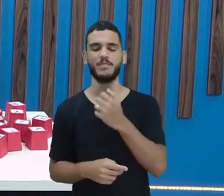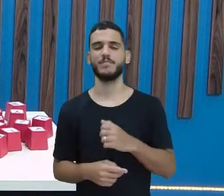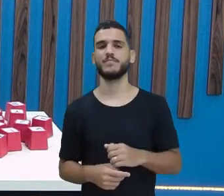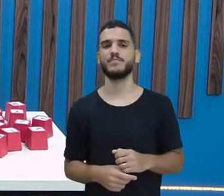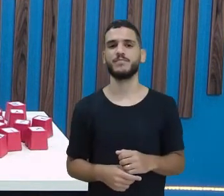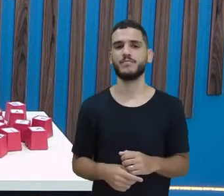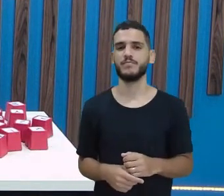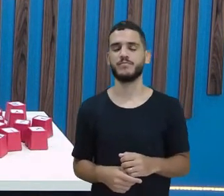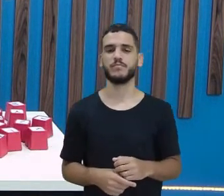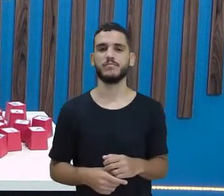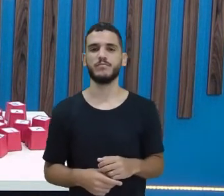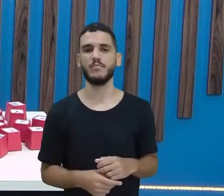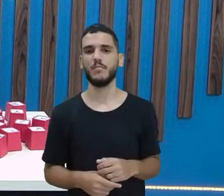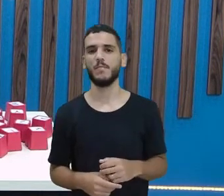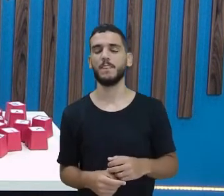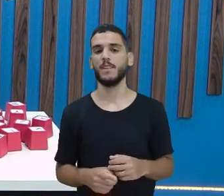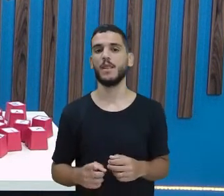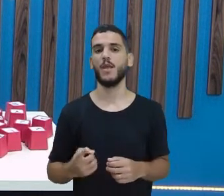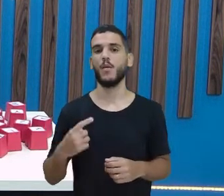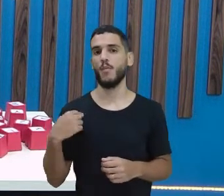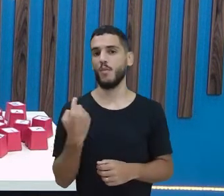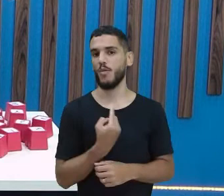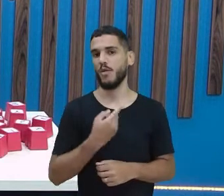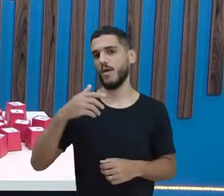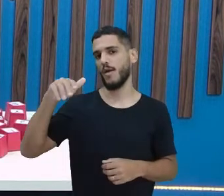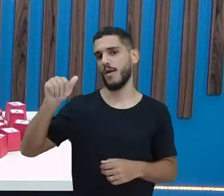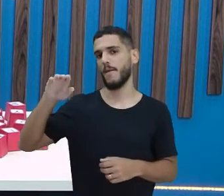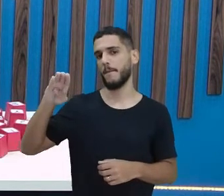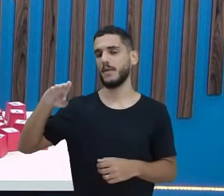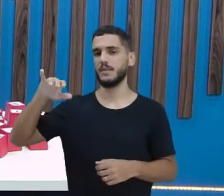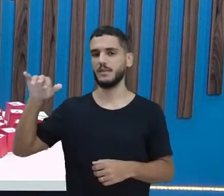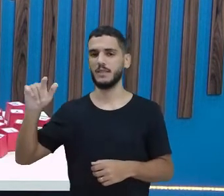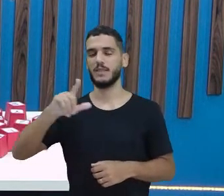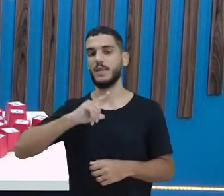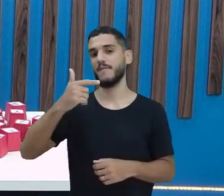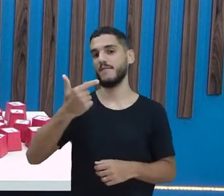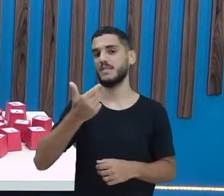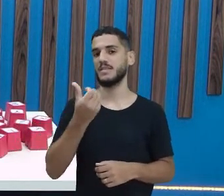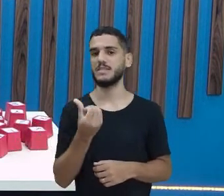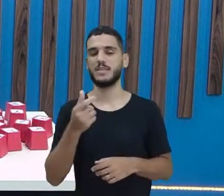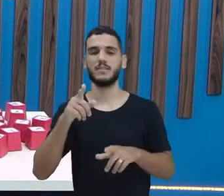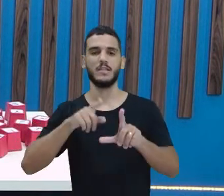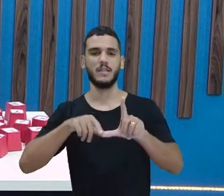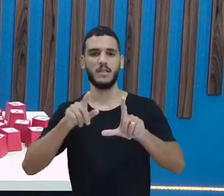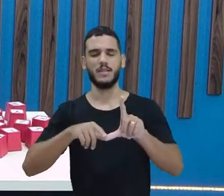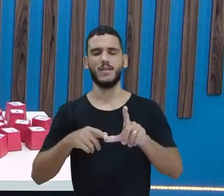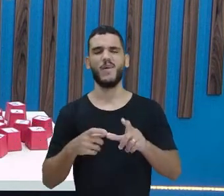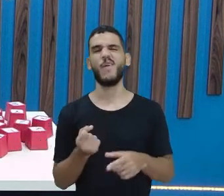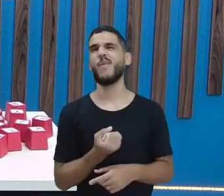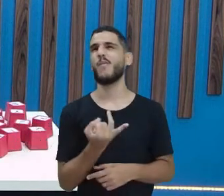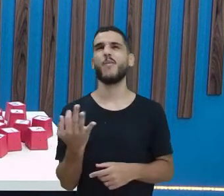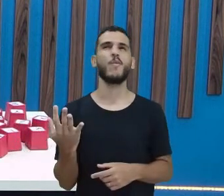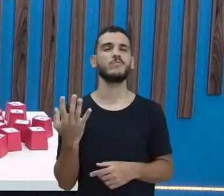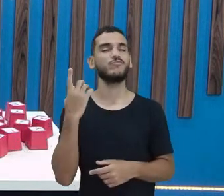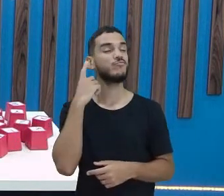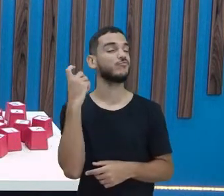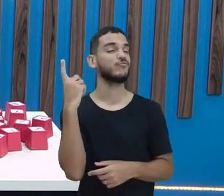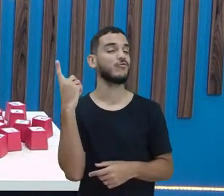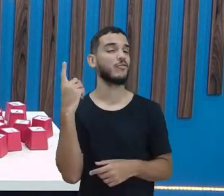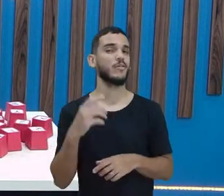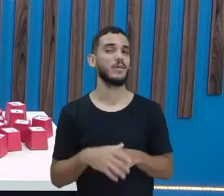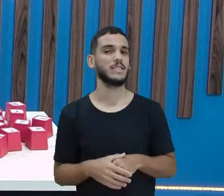E o nosso alfabeto tem 26 letras. Mas, sabe quantos sons a gente pode fazer com ele?